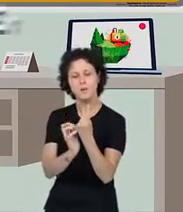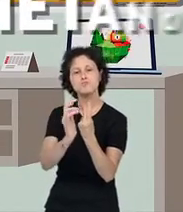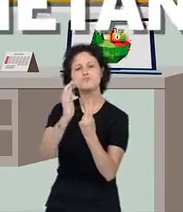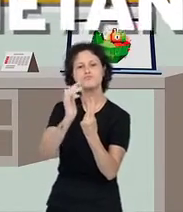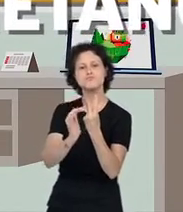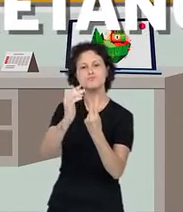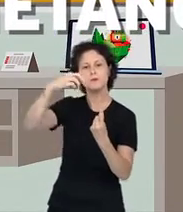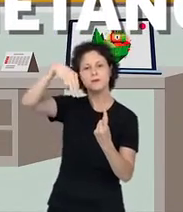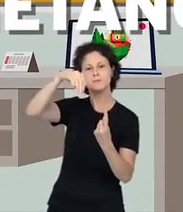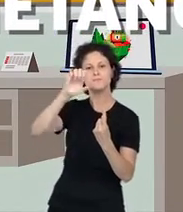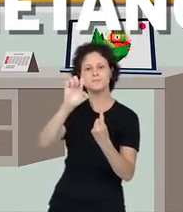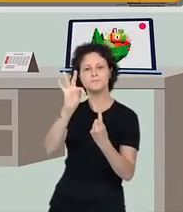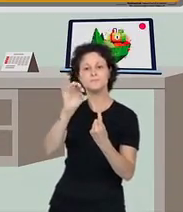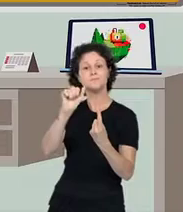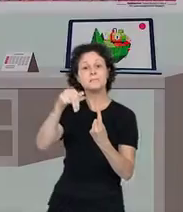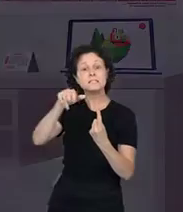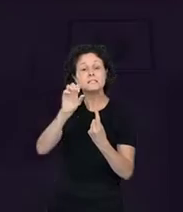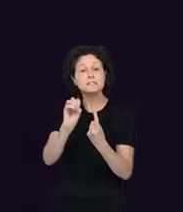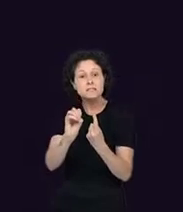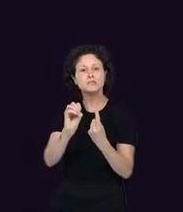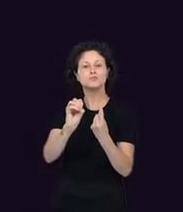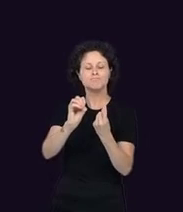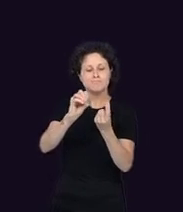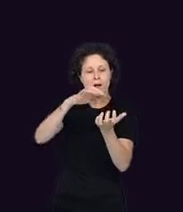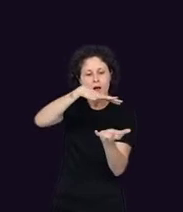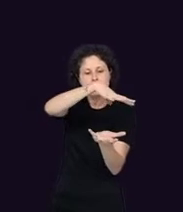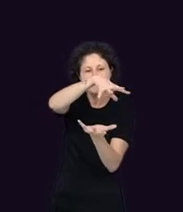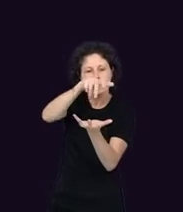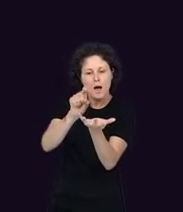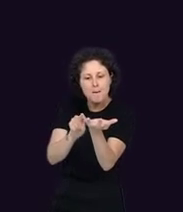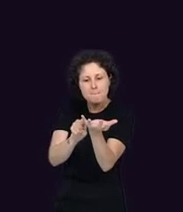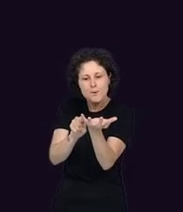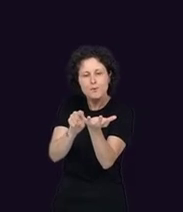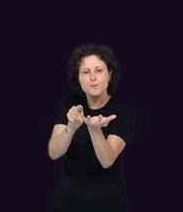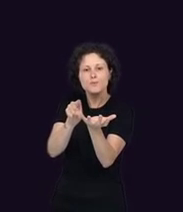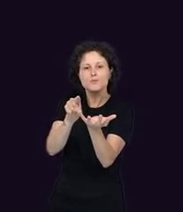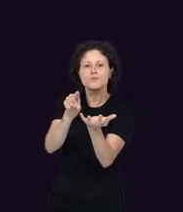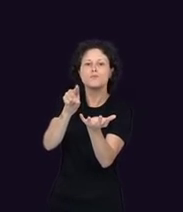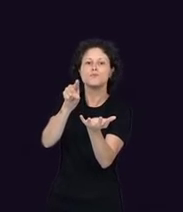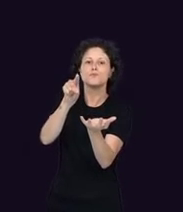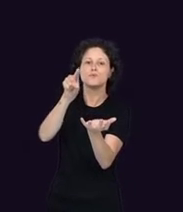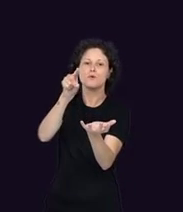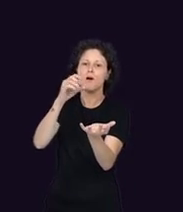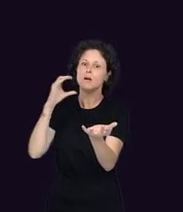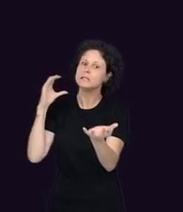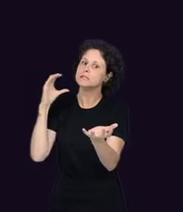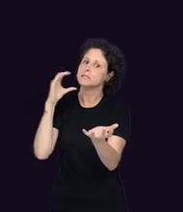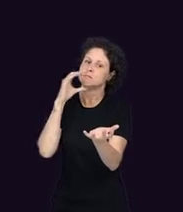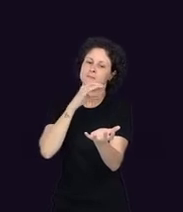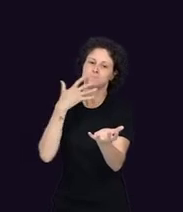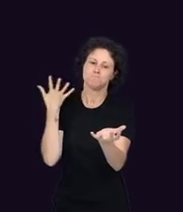produzem um gás que chamamos de gás metano. É um gás inflamável e poluente, pois ele prende o calor do sol na atmosfera,